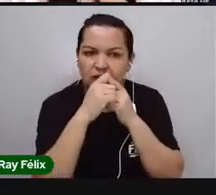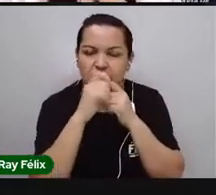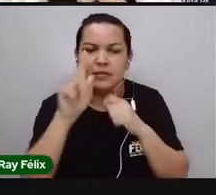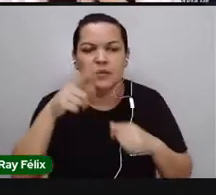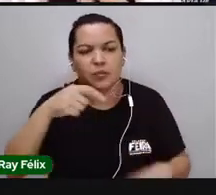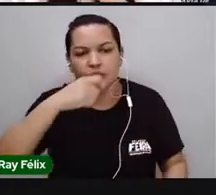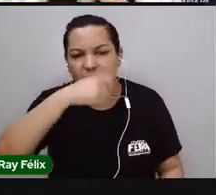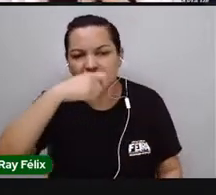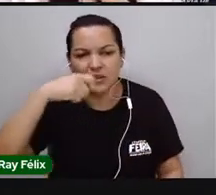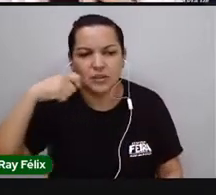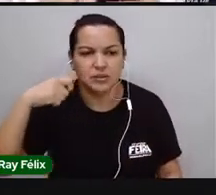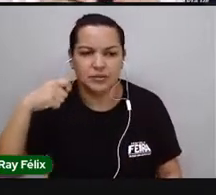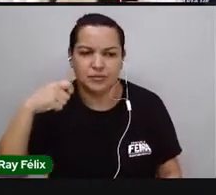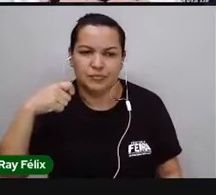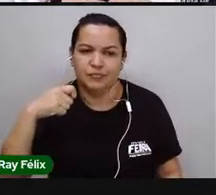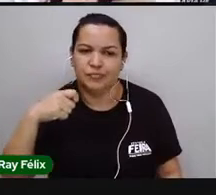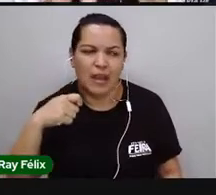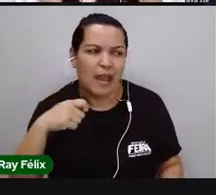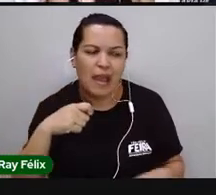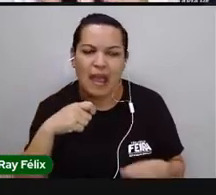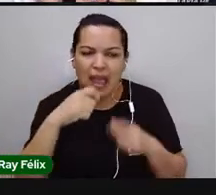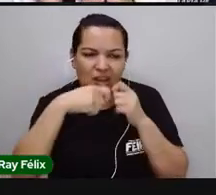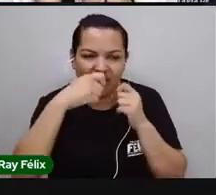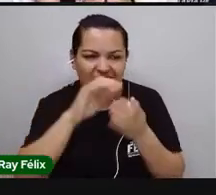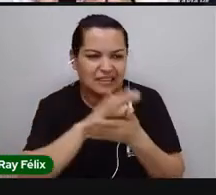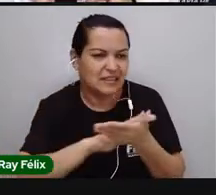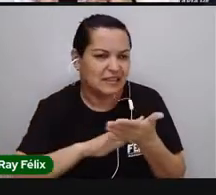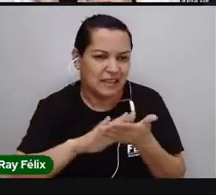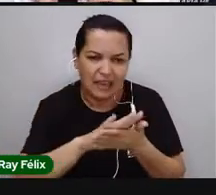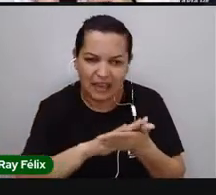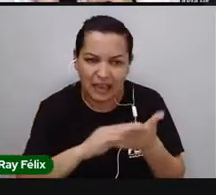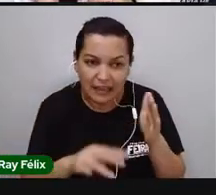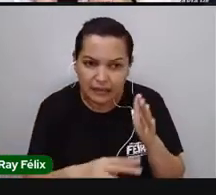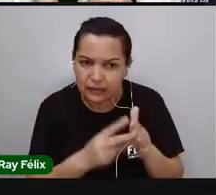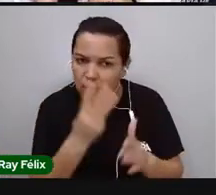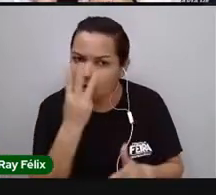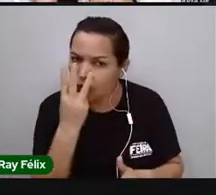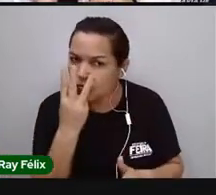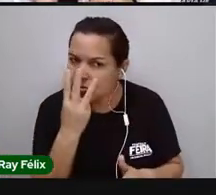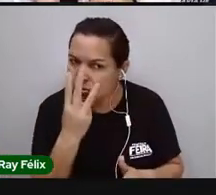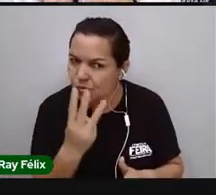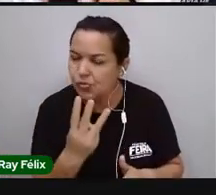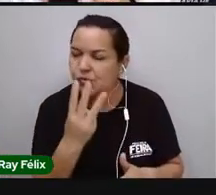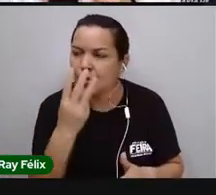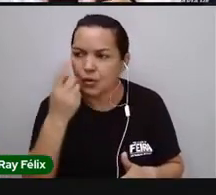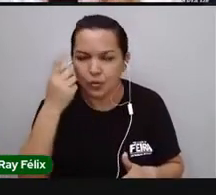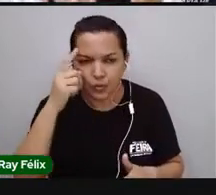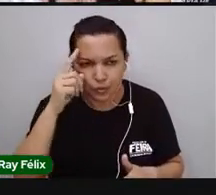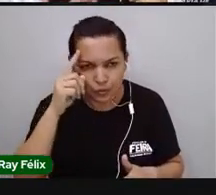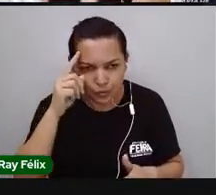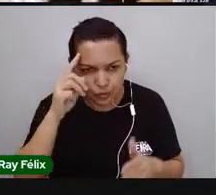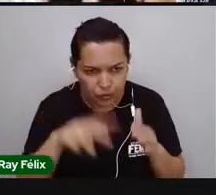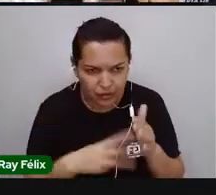a gente não faz isso, né? Escovar os dentes três vezes, no mínimo, por dia, tá?